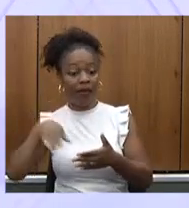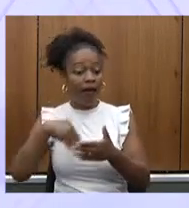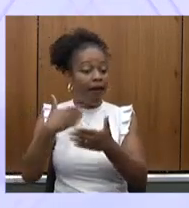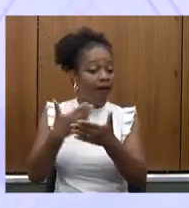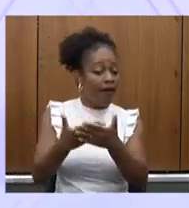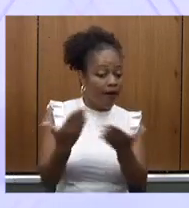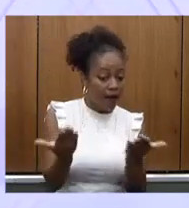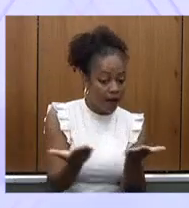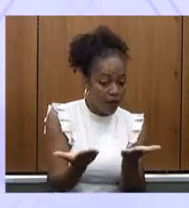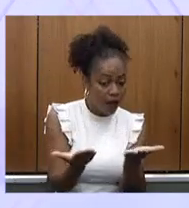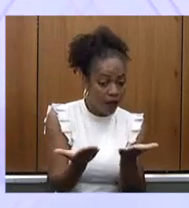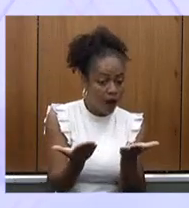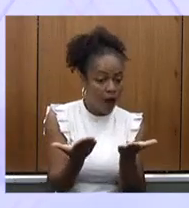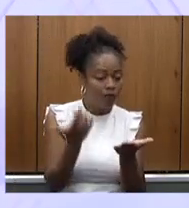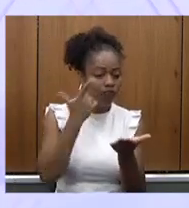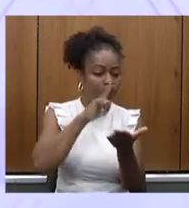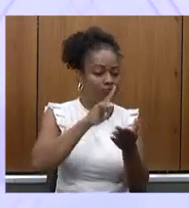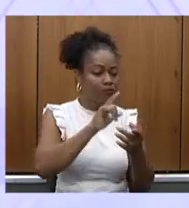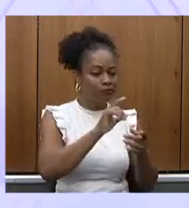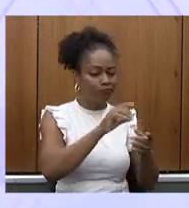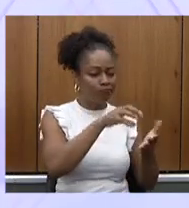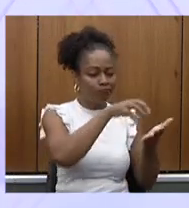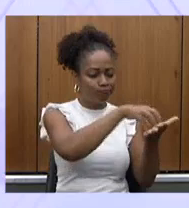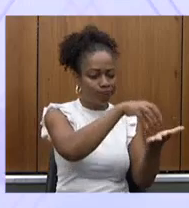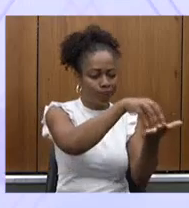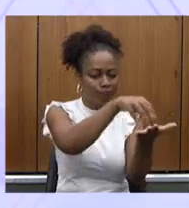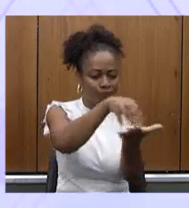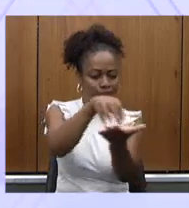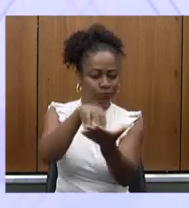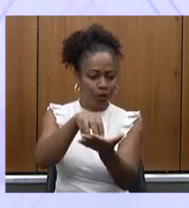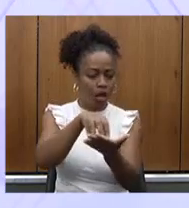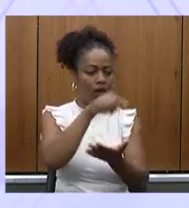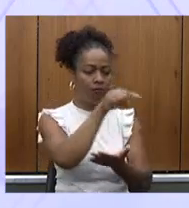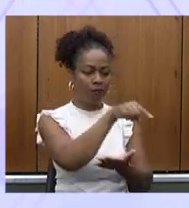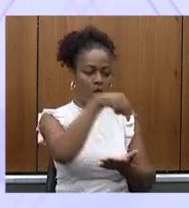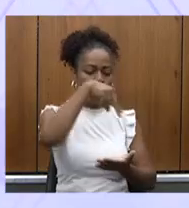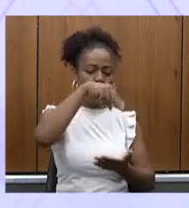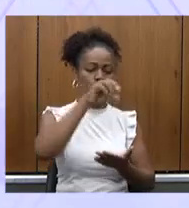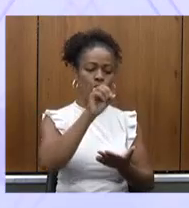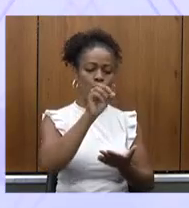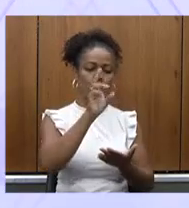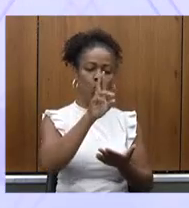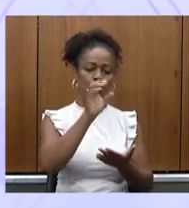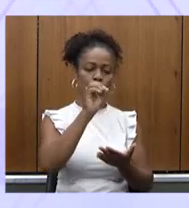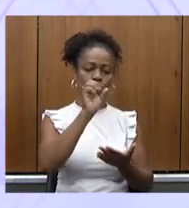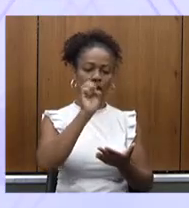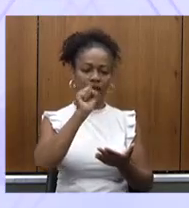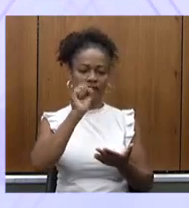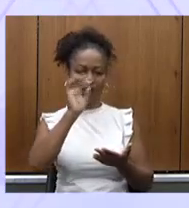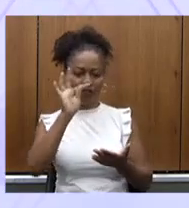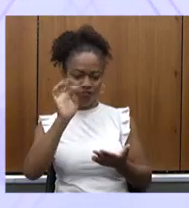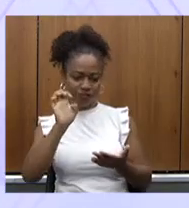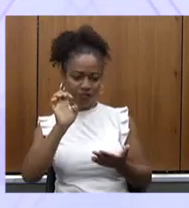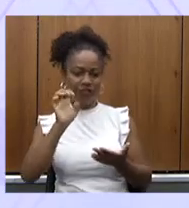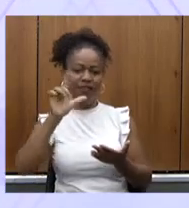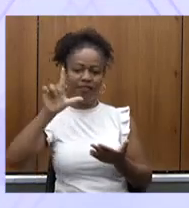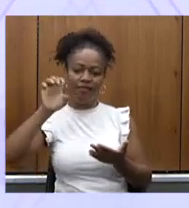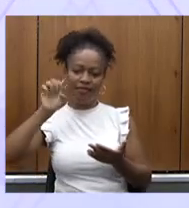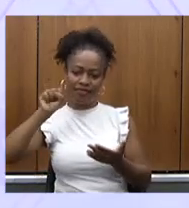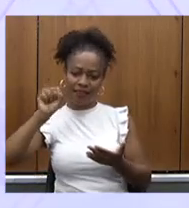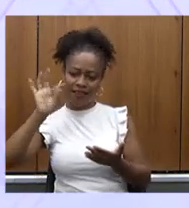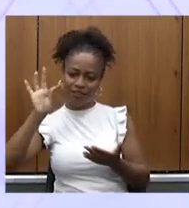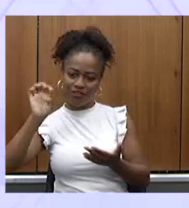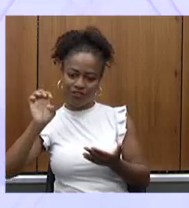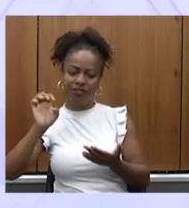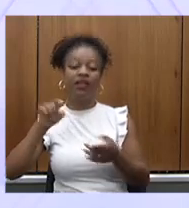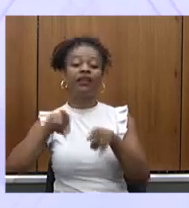várias macro-regiões, esse ano, principalmente a Noroeste, Leste, Leste do Sul. Estamos implementando na